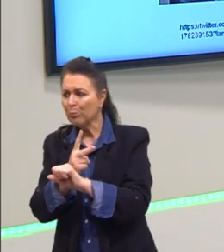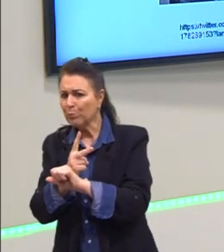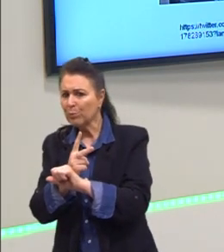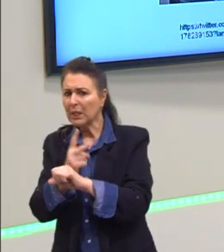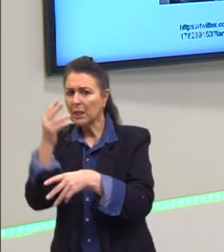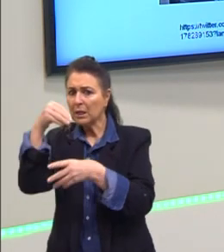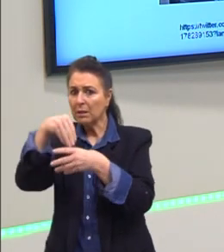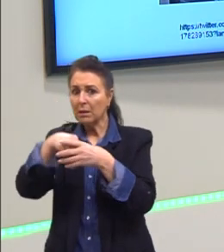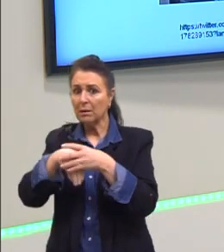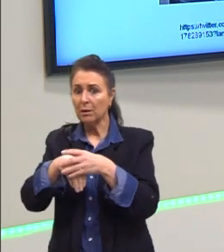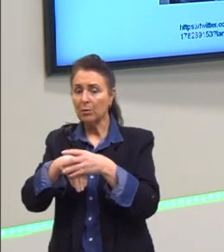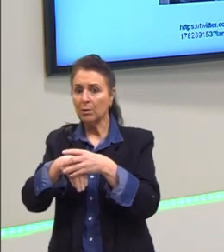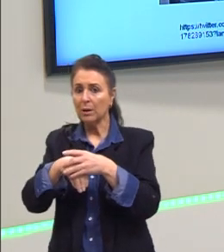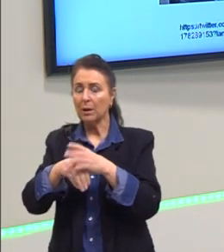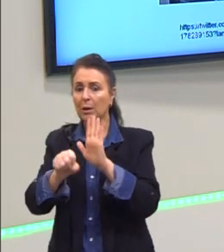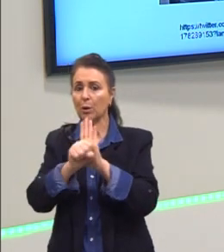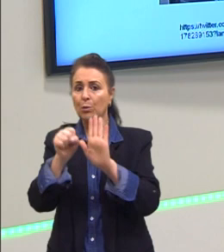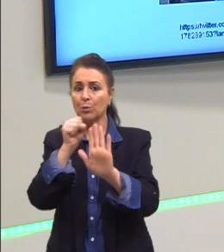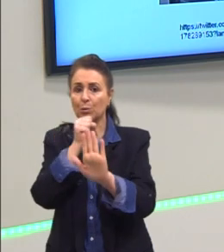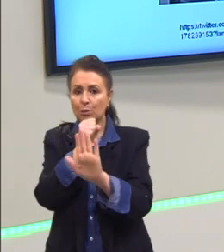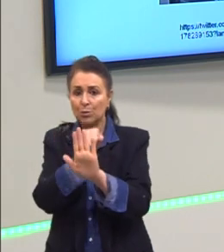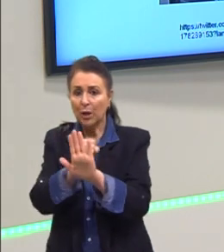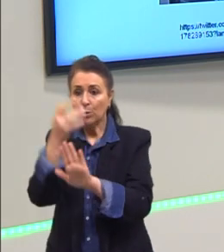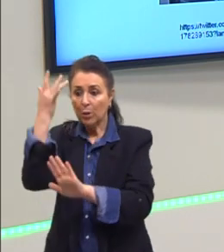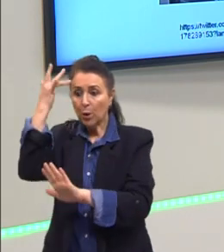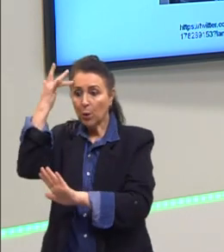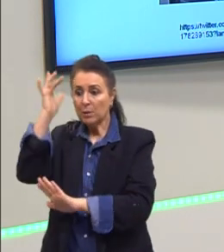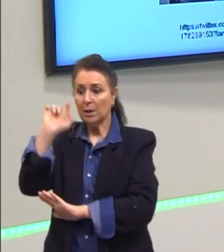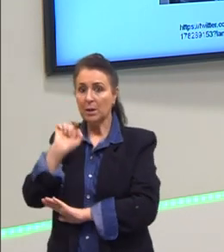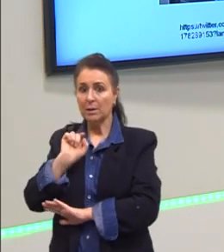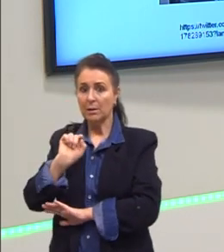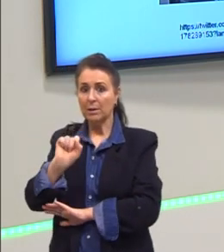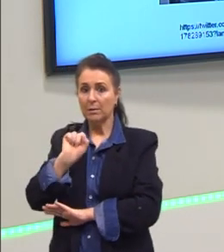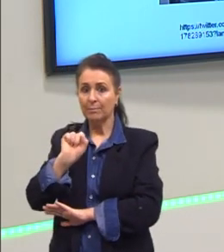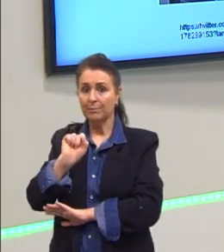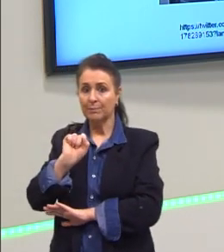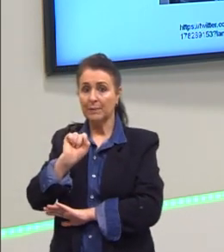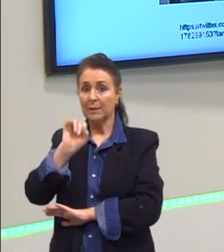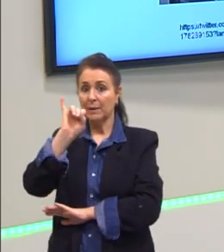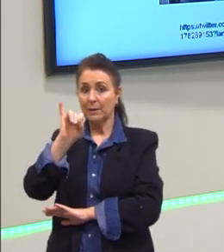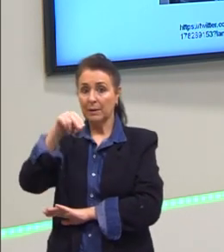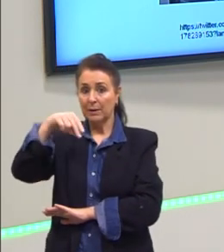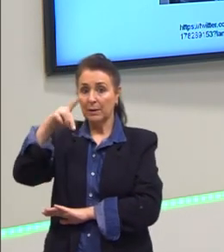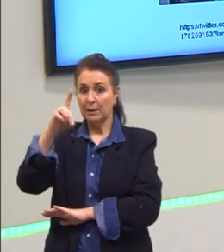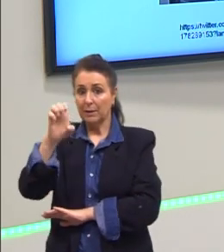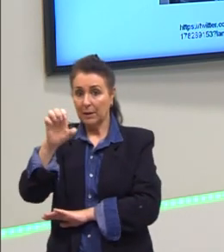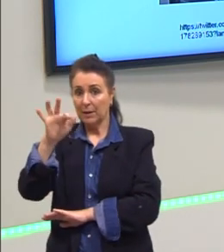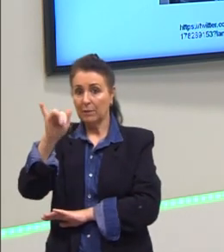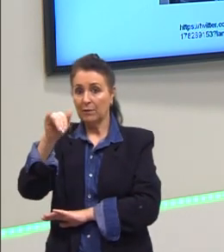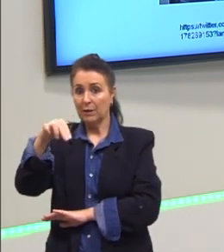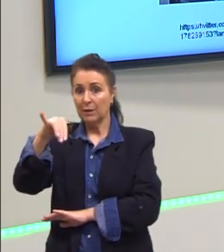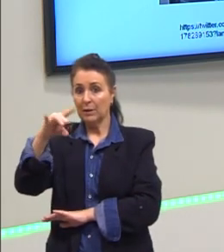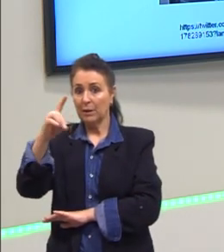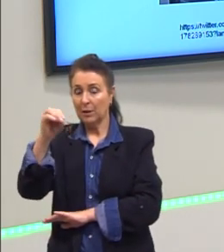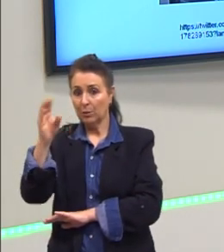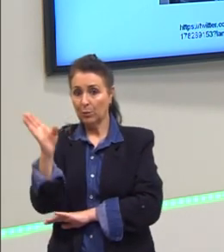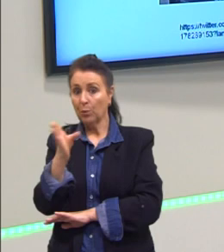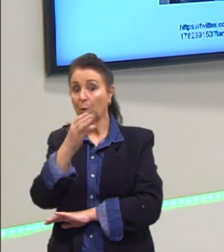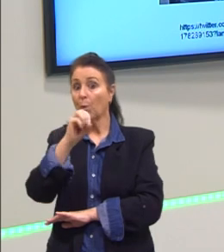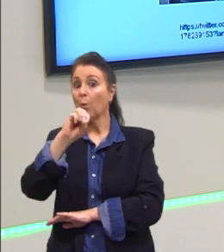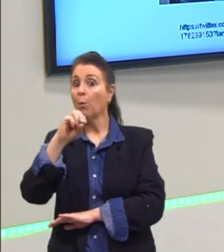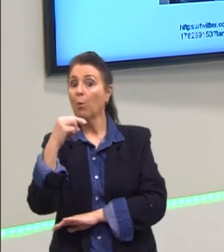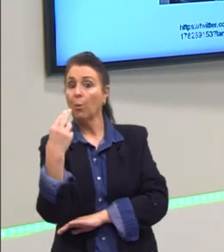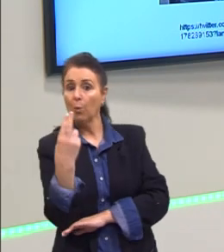torna um sujeito indefinido. Ou ele se torna um sujeito indeterminado. Então, quando eu for fazer